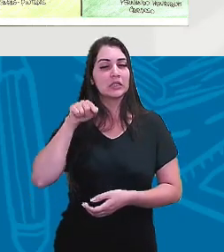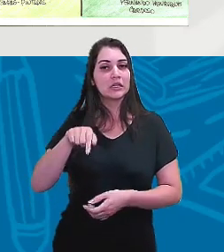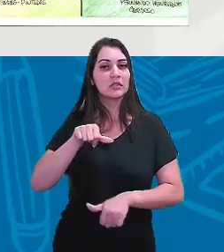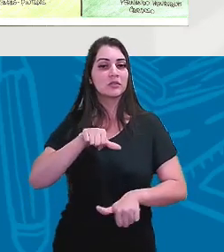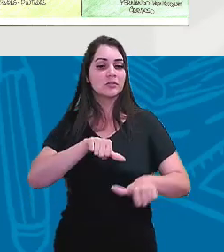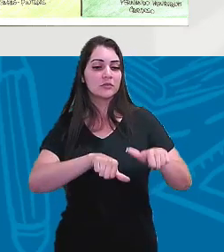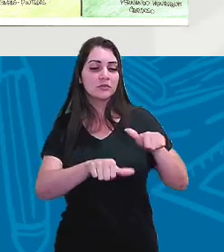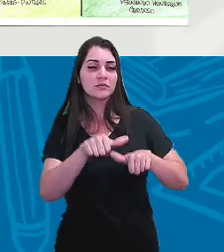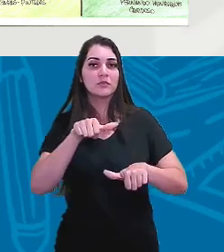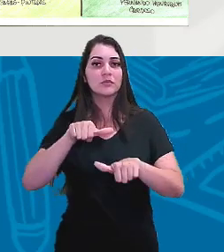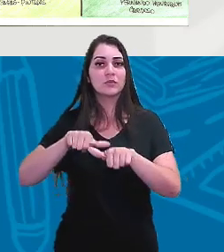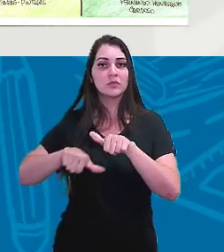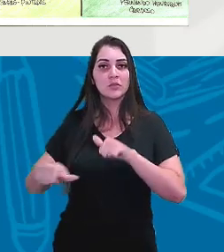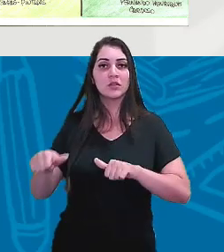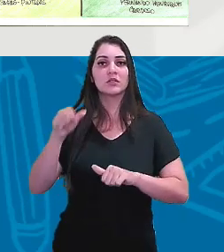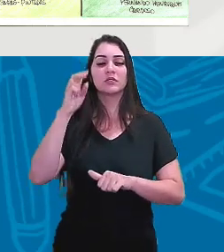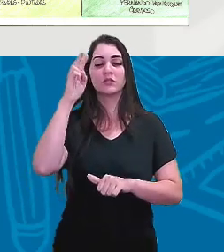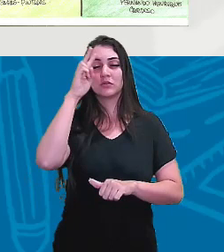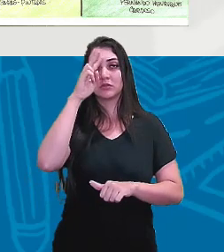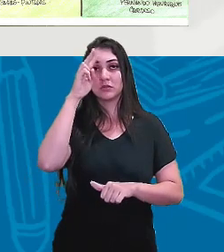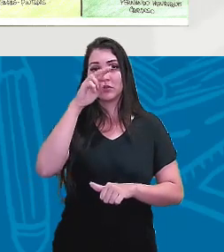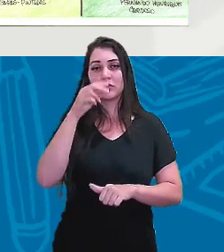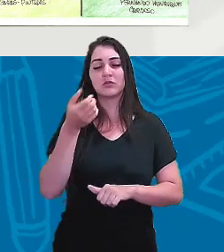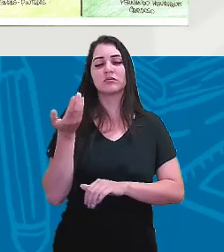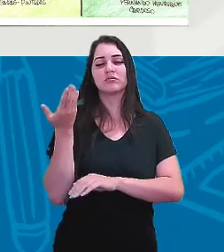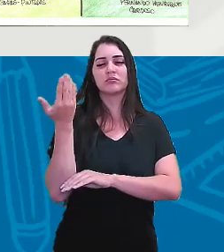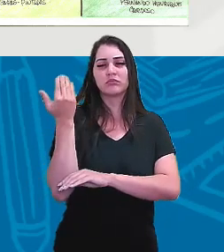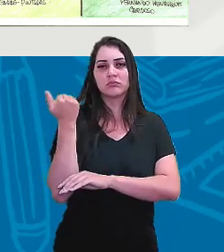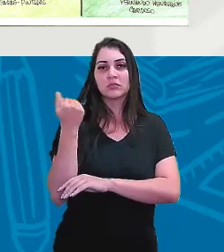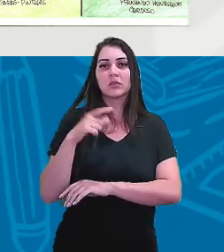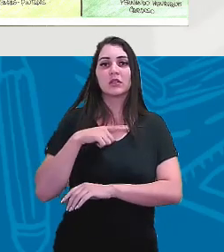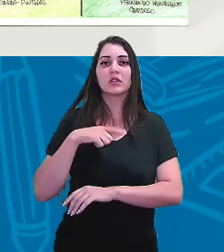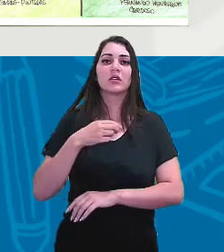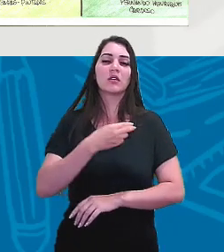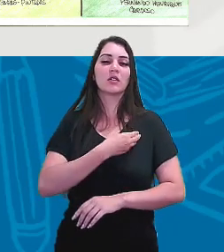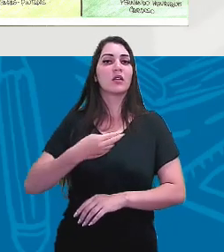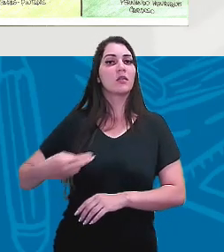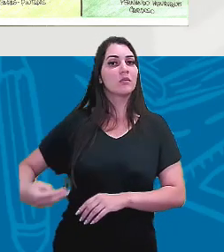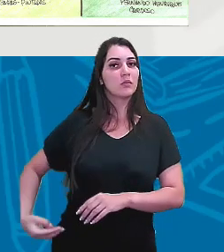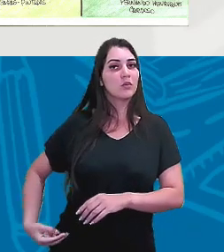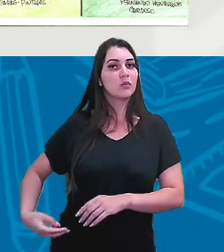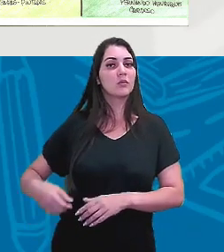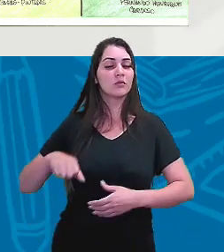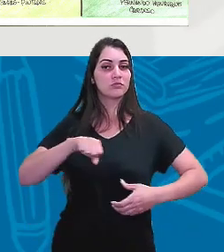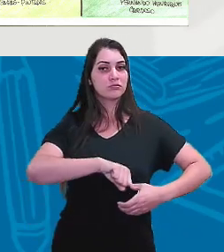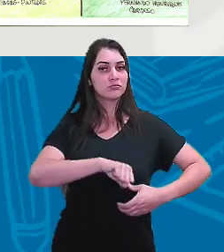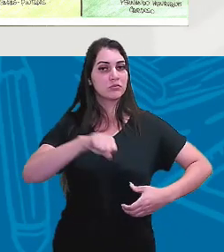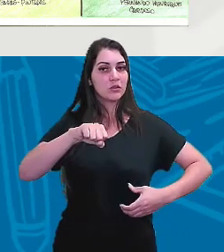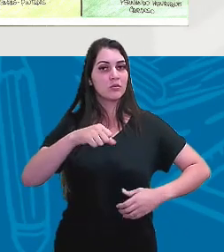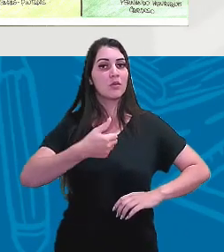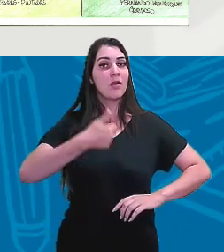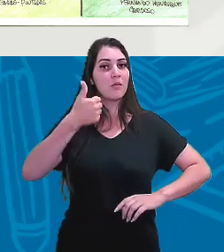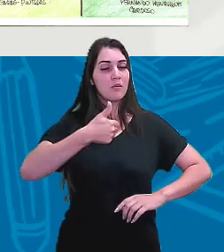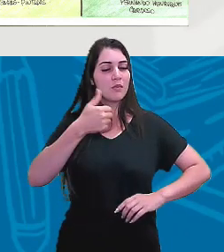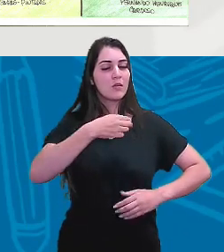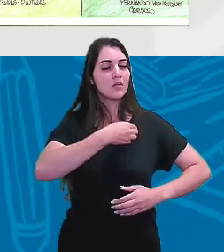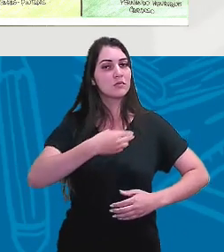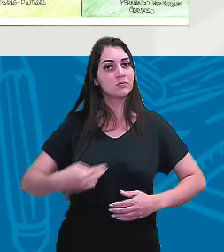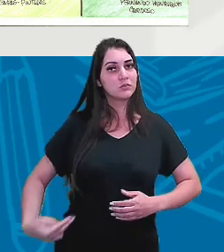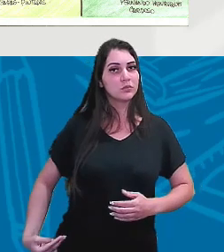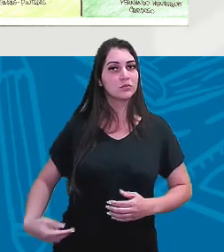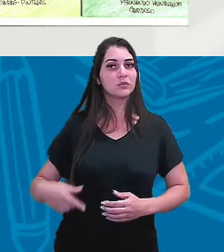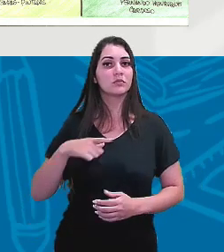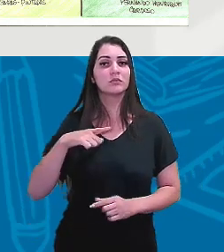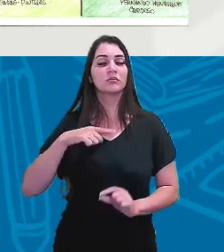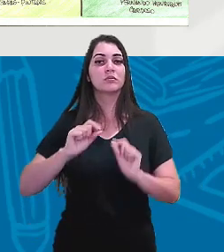históricas que se dá desde a República da Espada, ou da Primeira República que a gente vem mencionando, elas